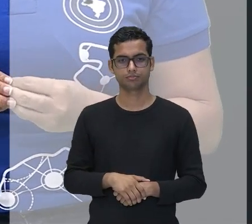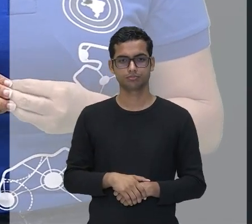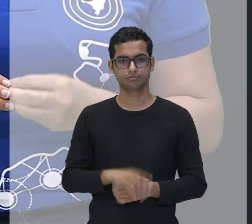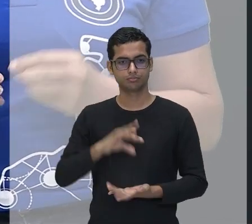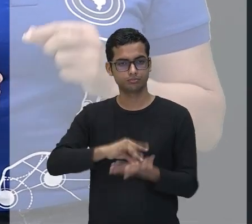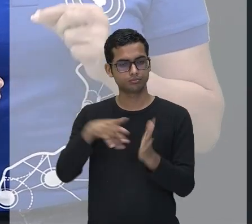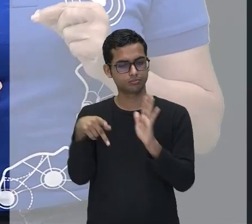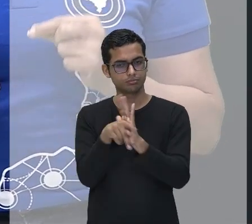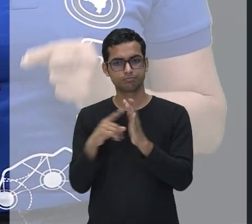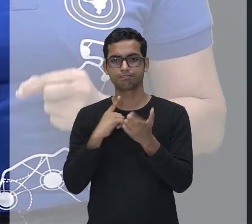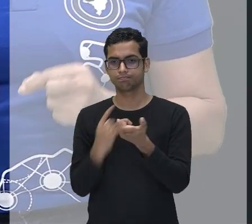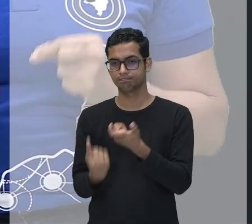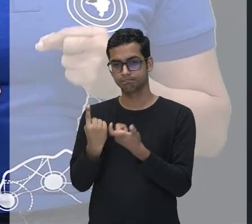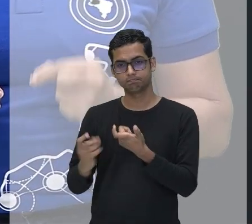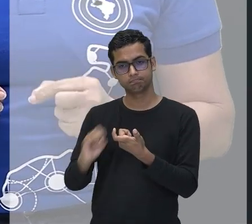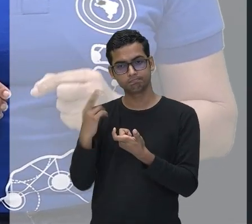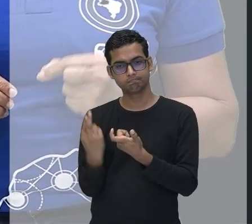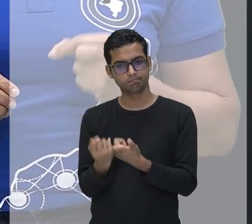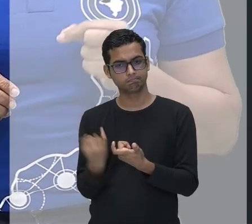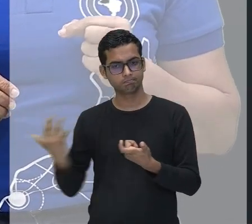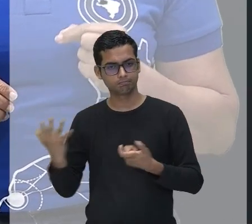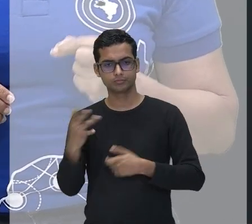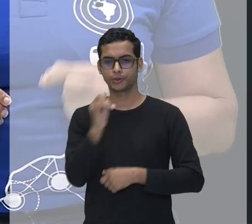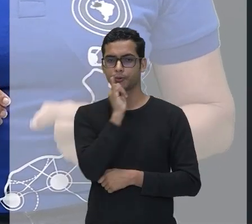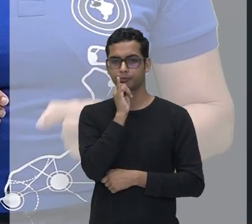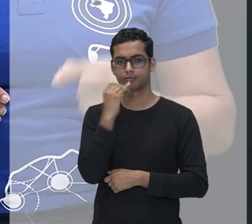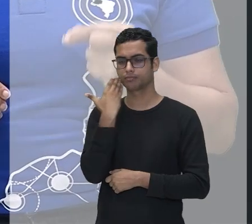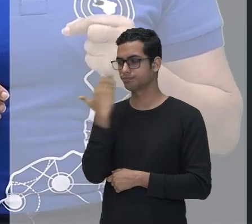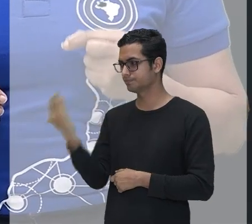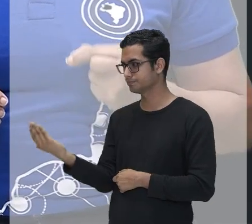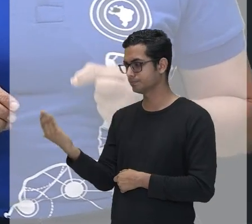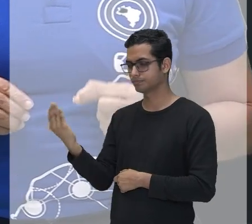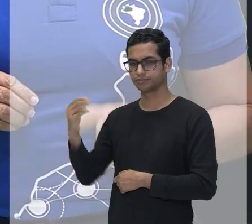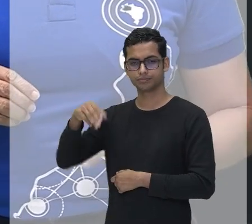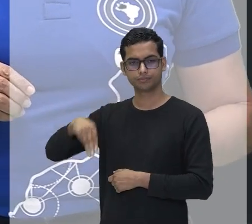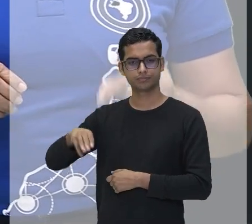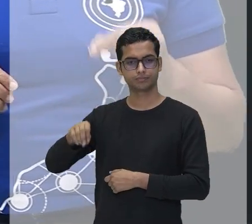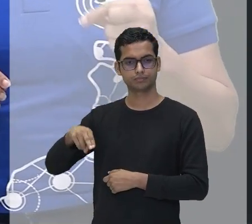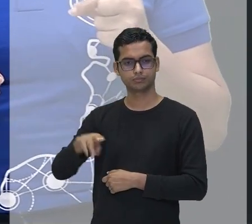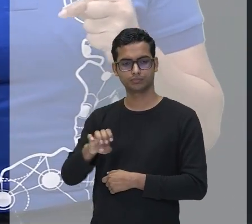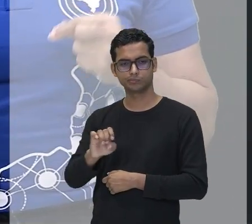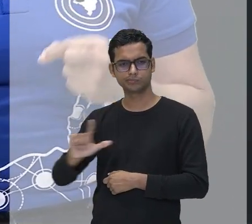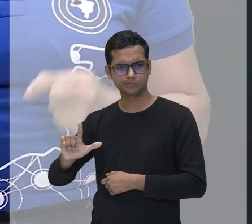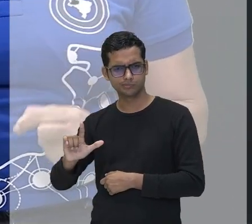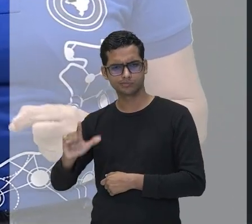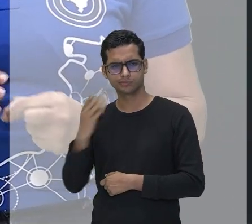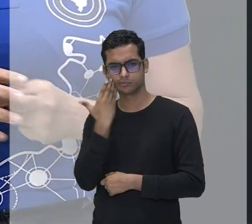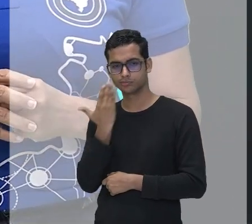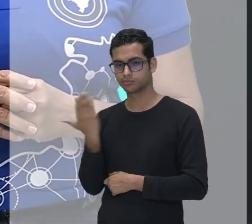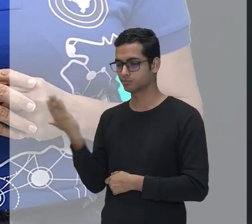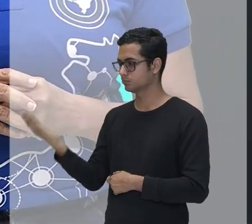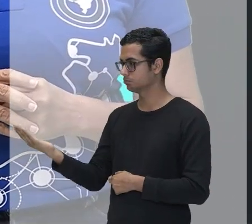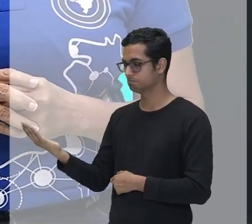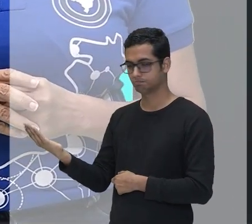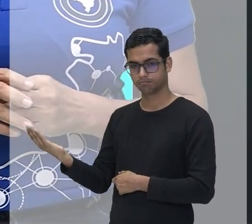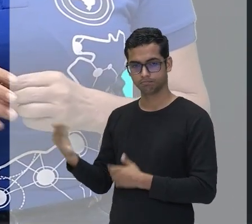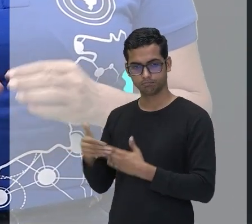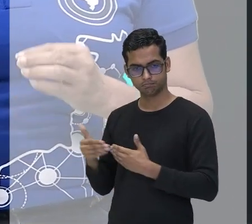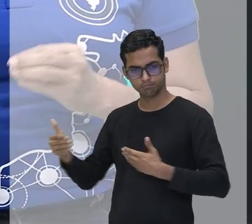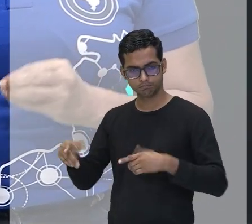exemplo. Manoel agiu com paciência e coragem admirável.